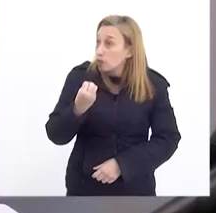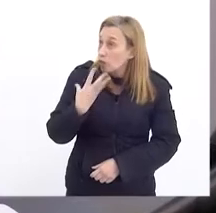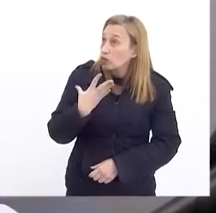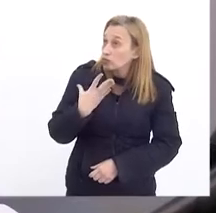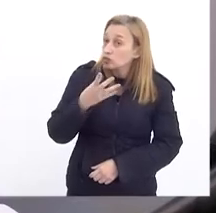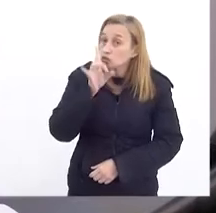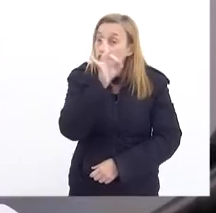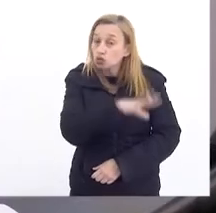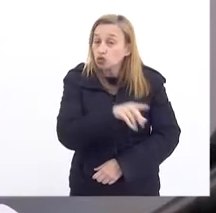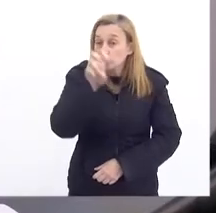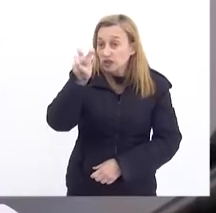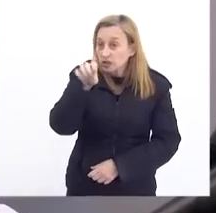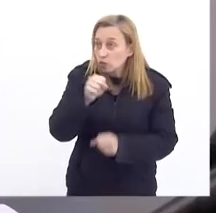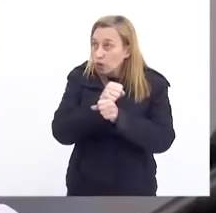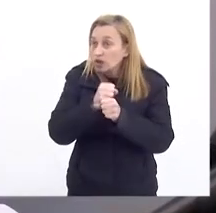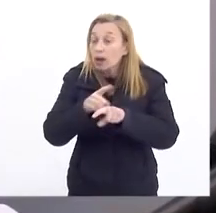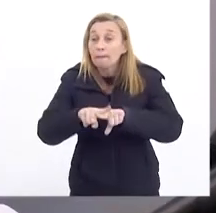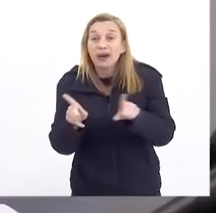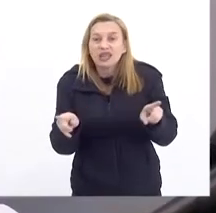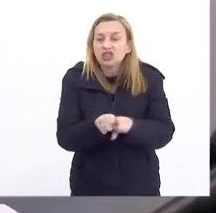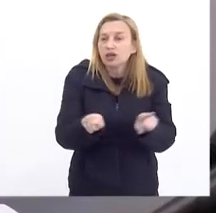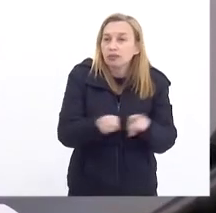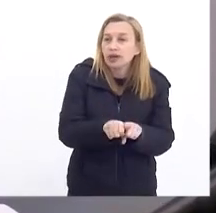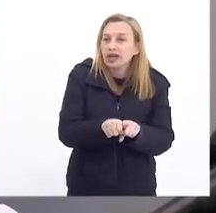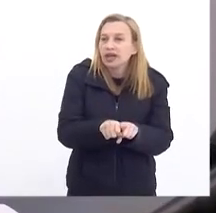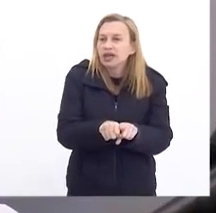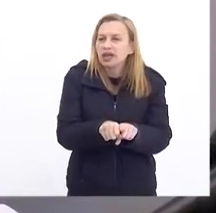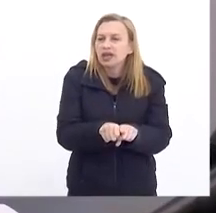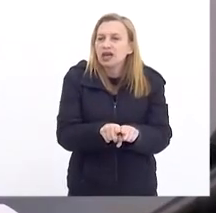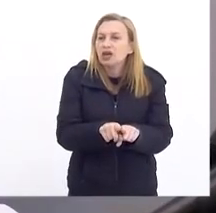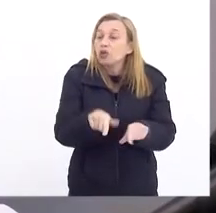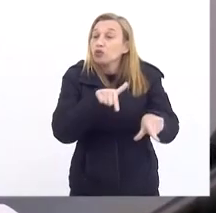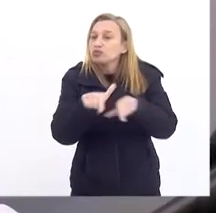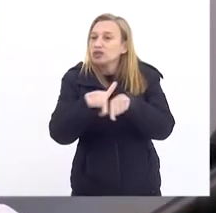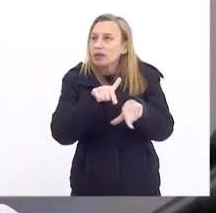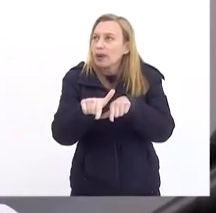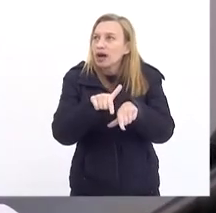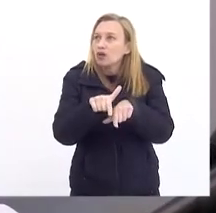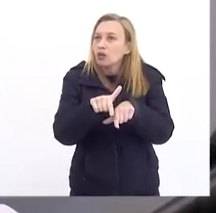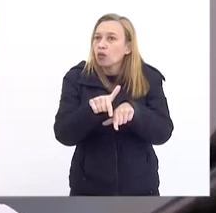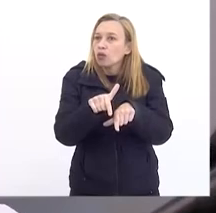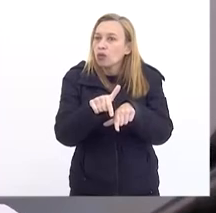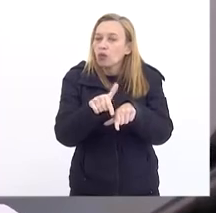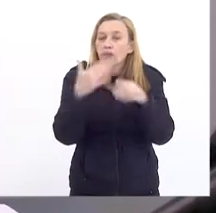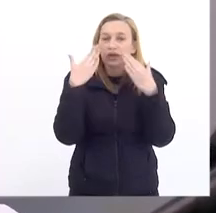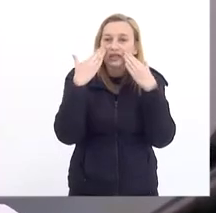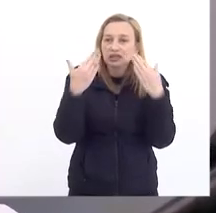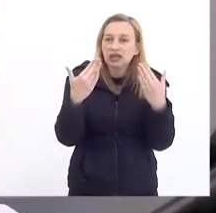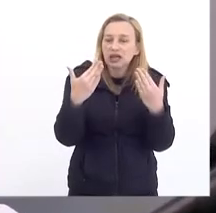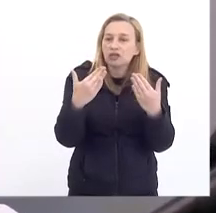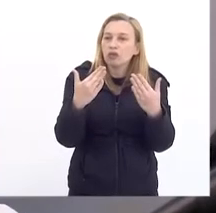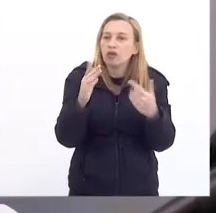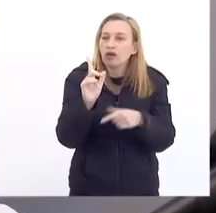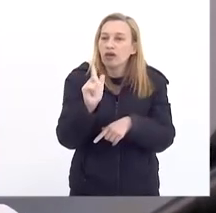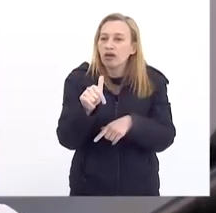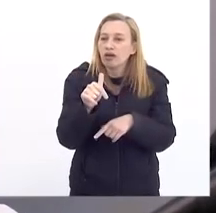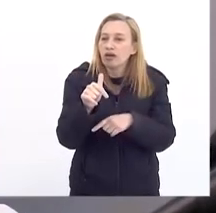nos últimos cinco anos. Mas também é inédito porque o trabalho apresentado, ele é